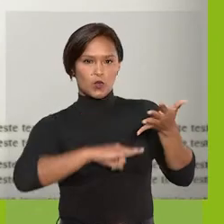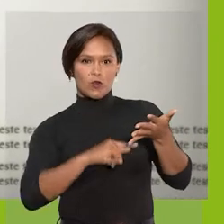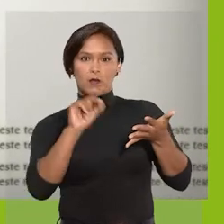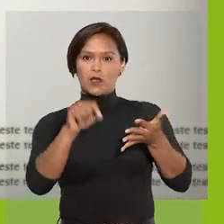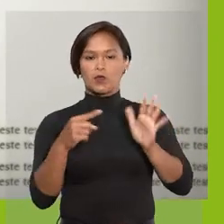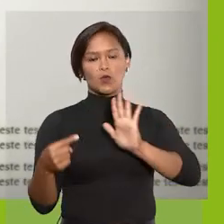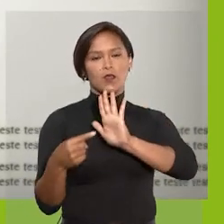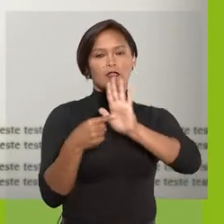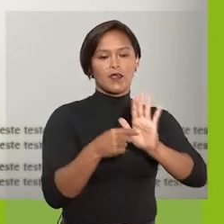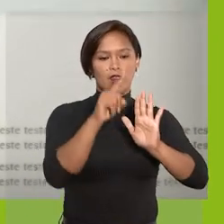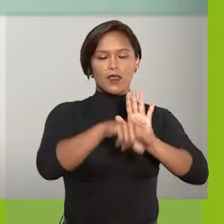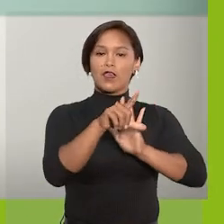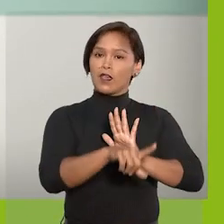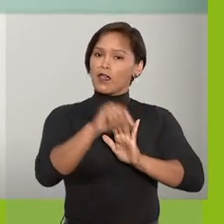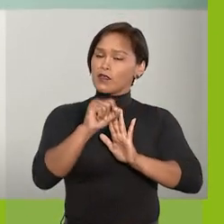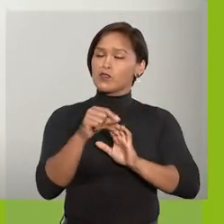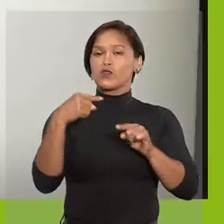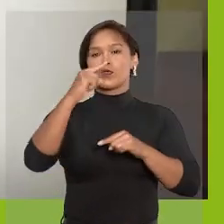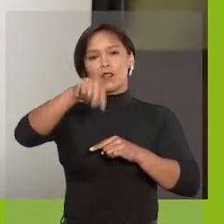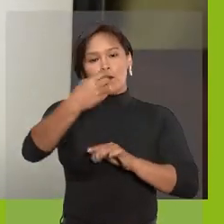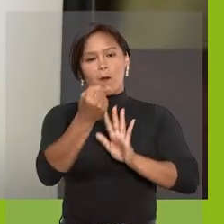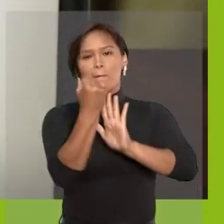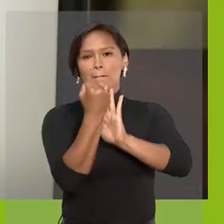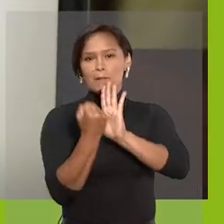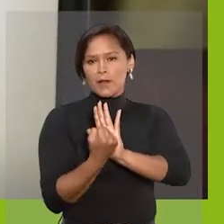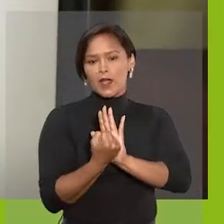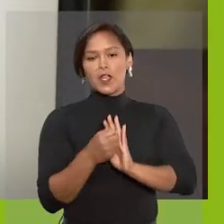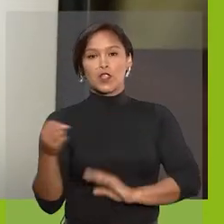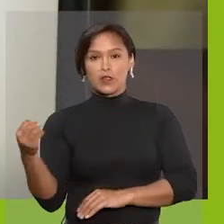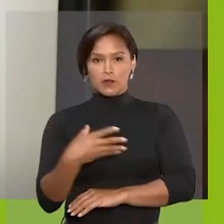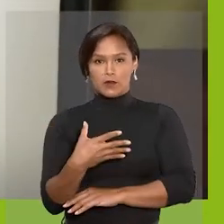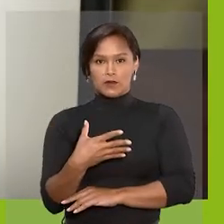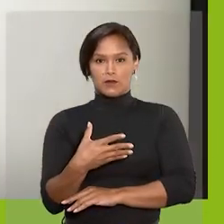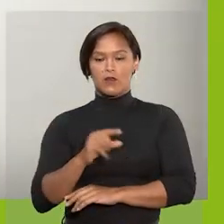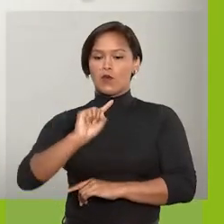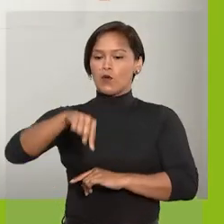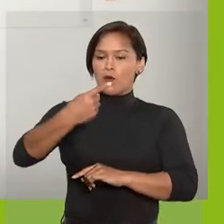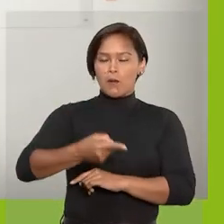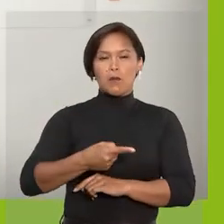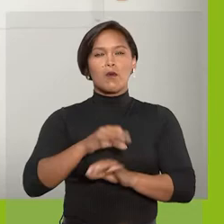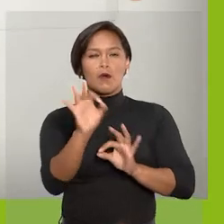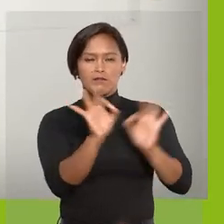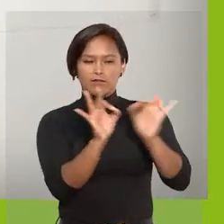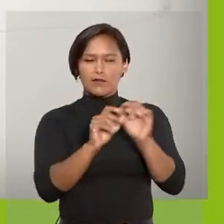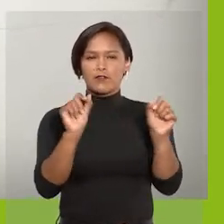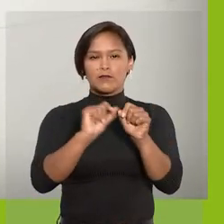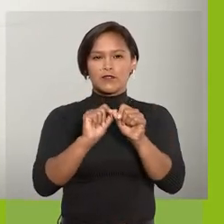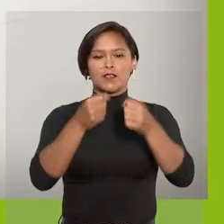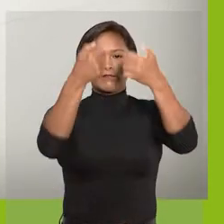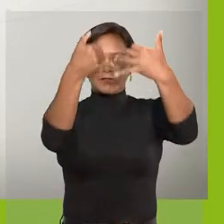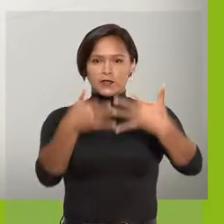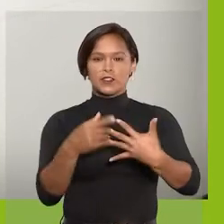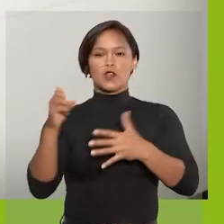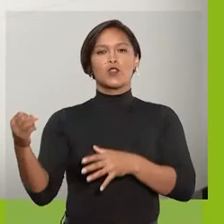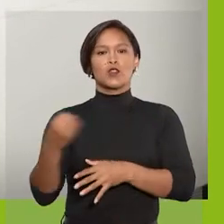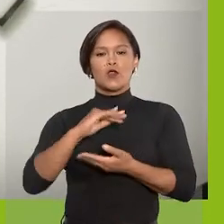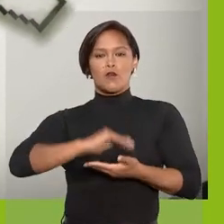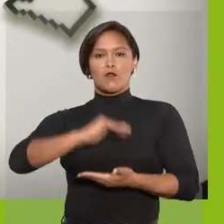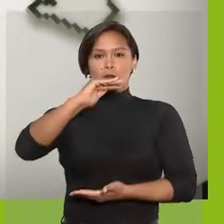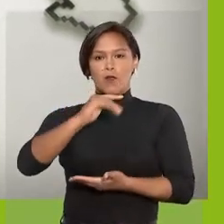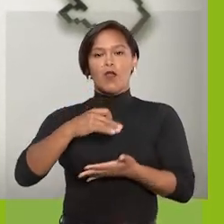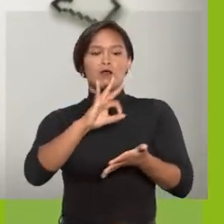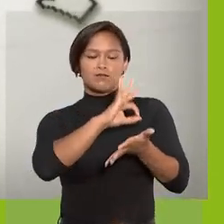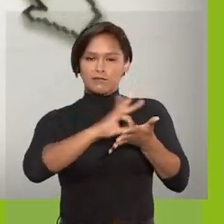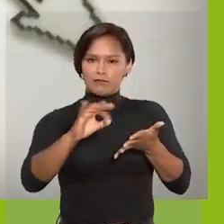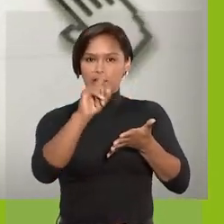Clique neste ícone e depois marque a opção Novo. O próximo passo é fazer a descrição para o novo bloco de